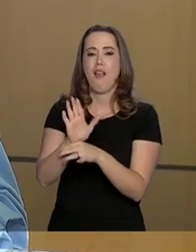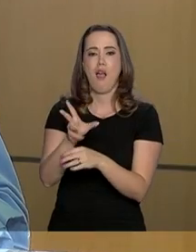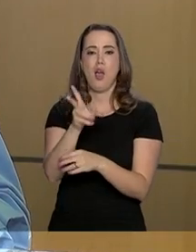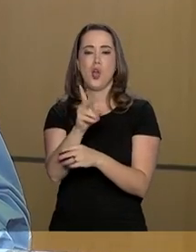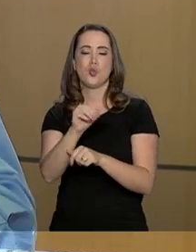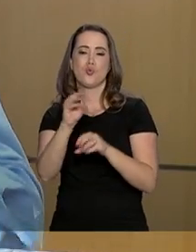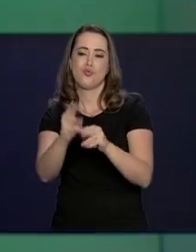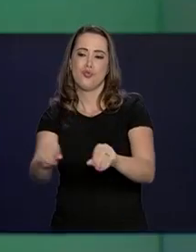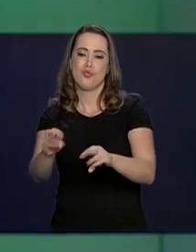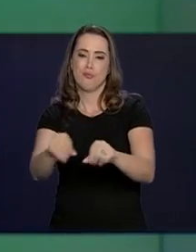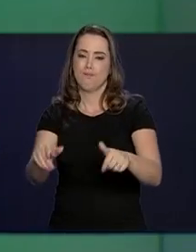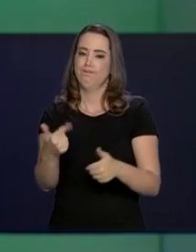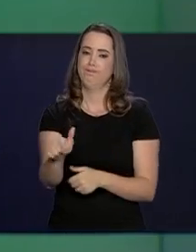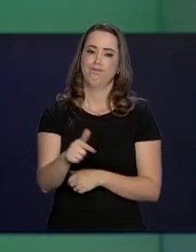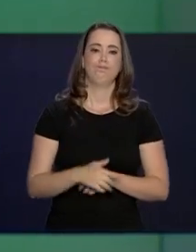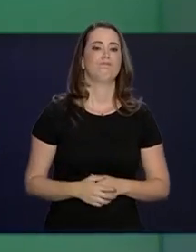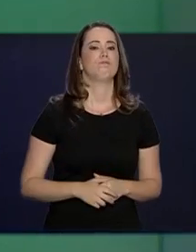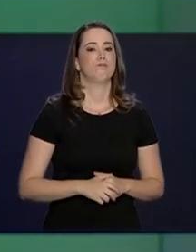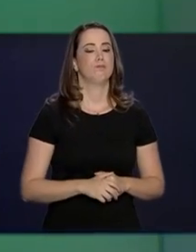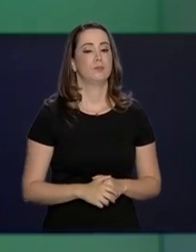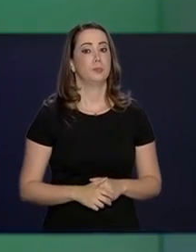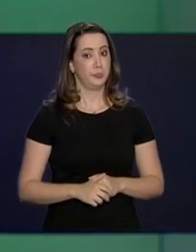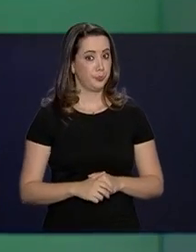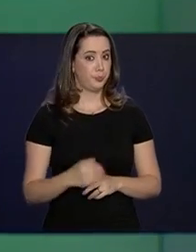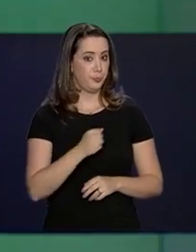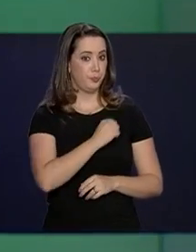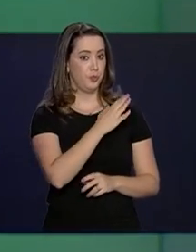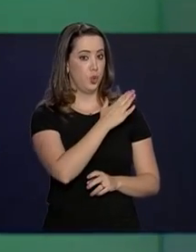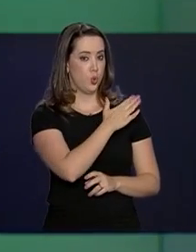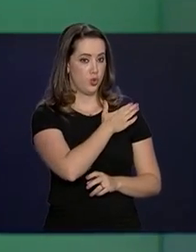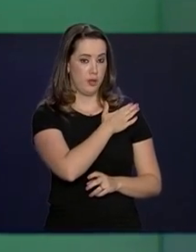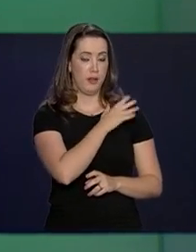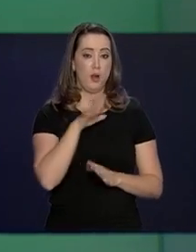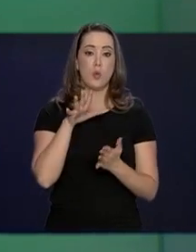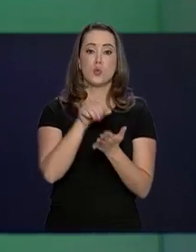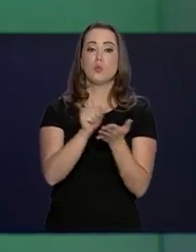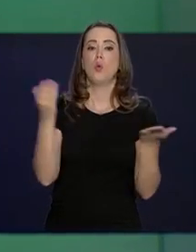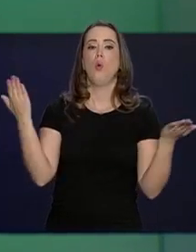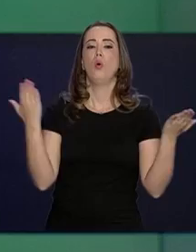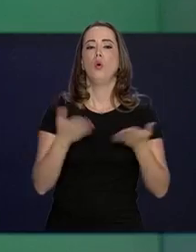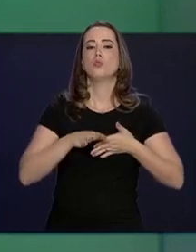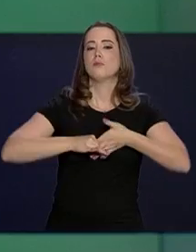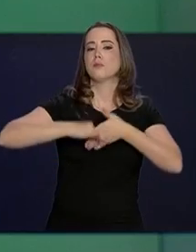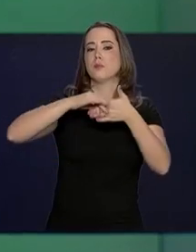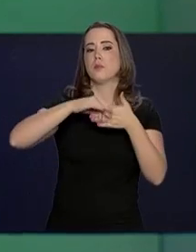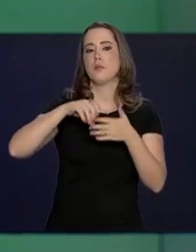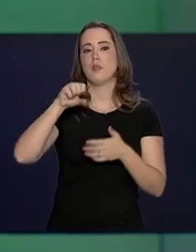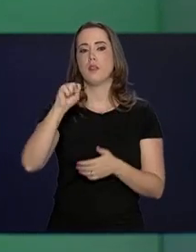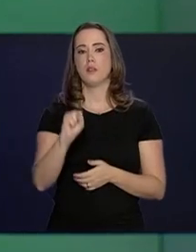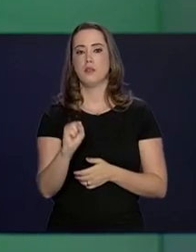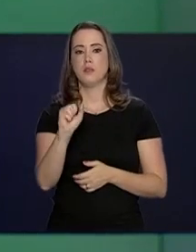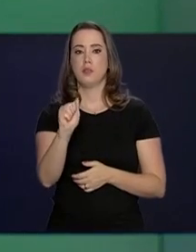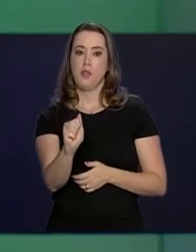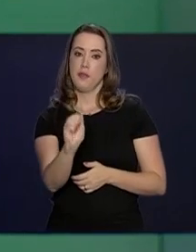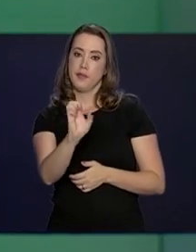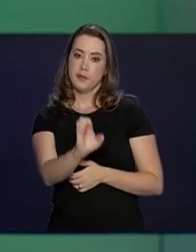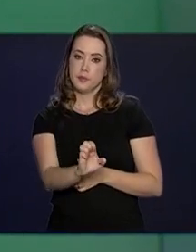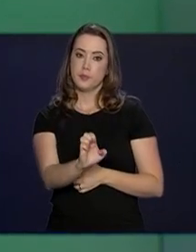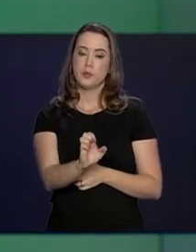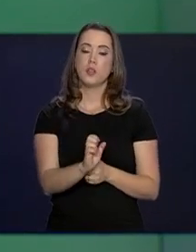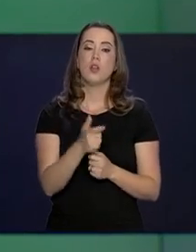o programa de reforma agrária. O general Mainardi de Santa Rosa assumiu hoje o comando da Secretaria de Assuntos